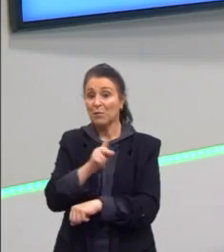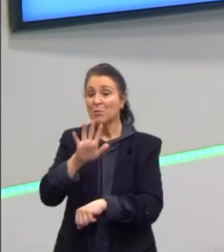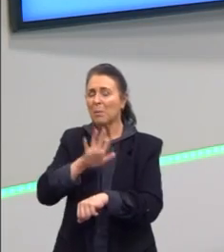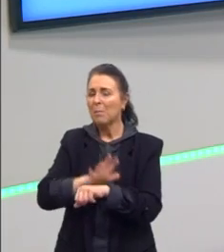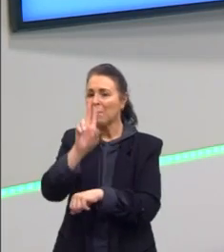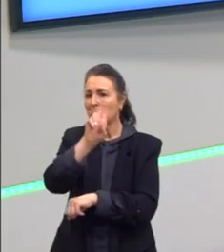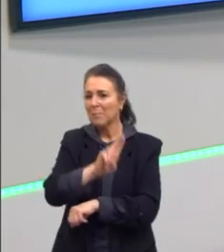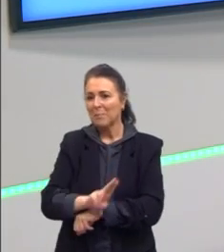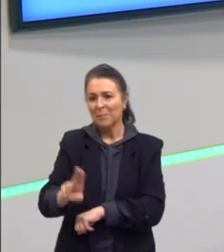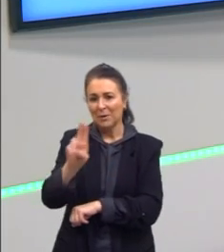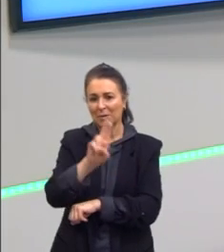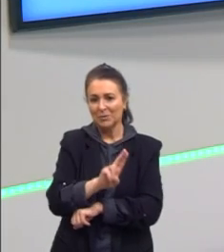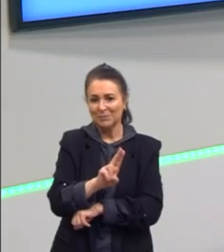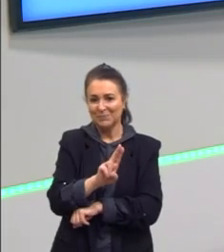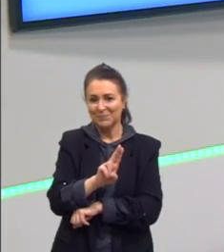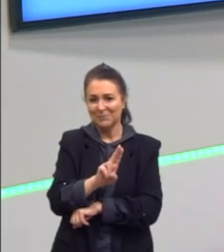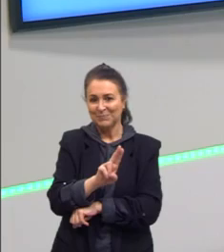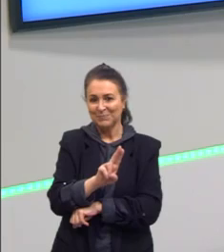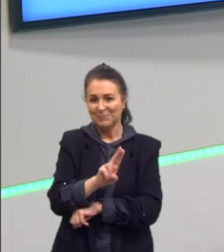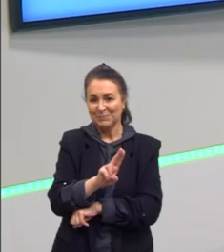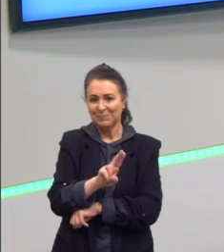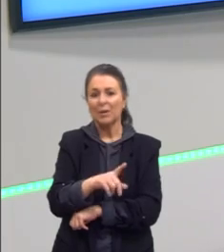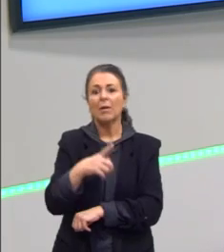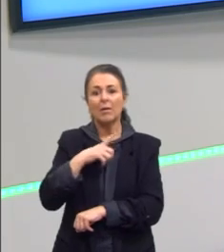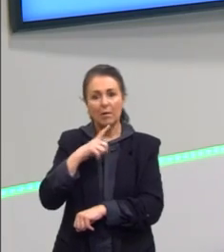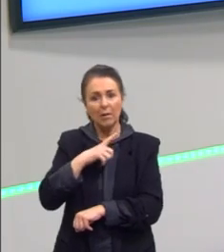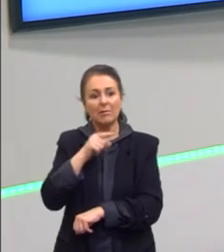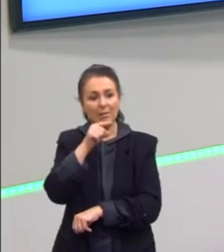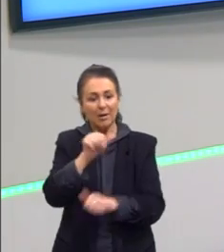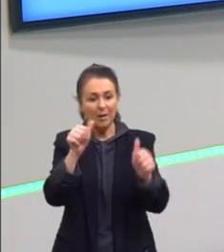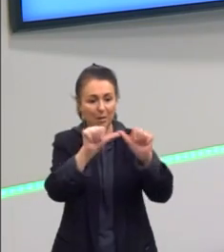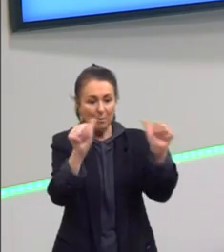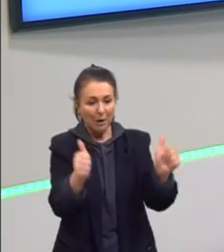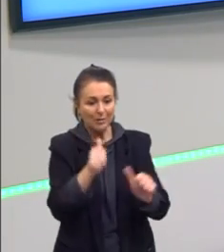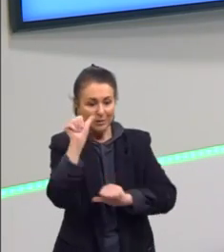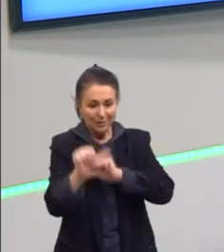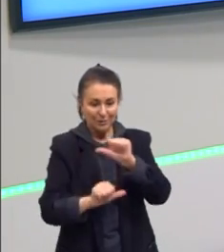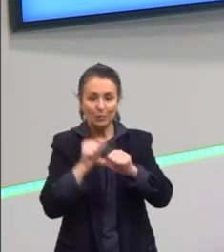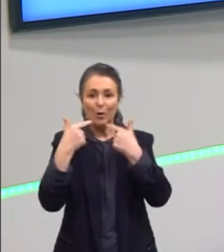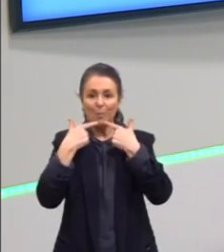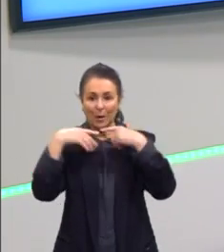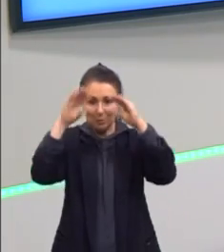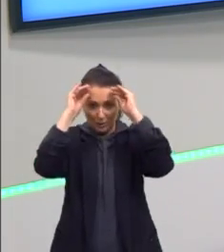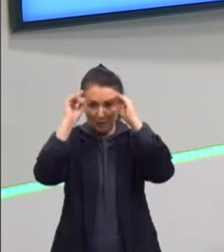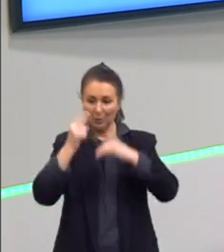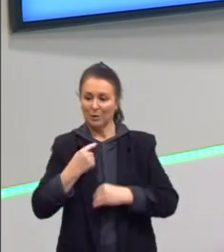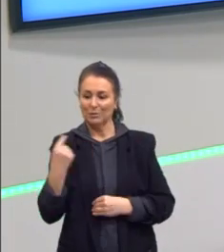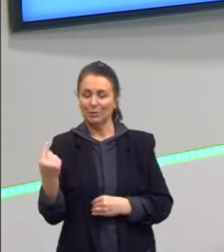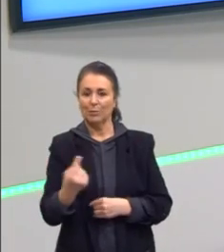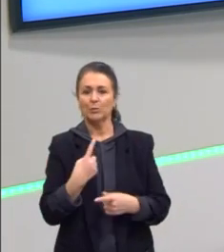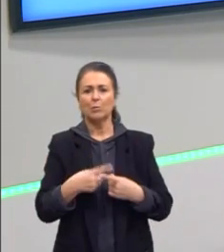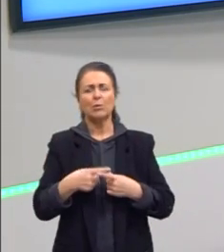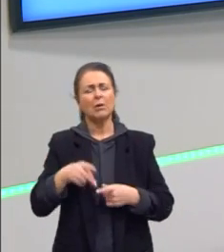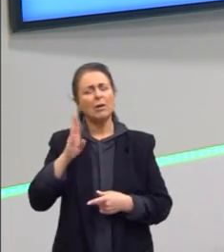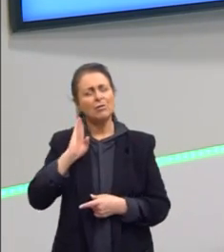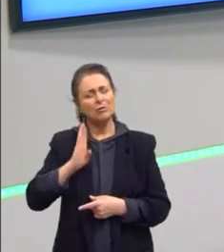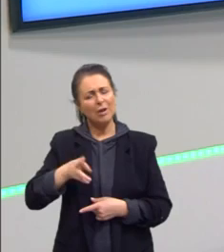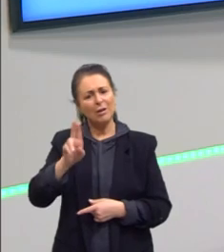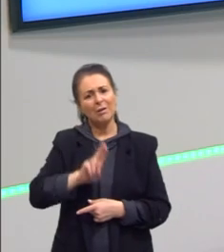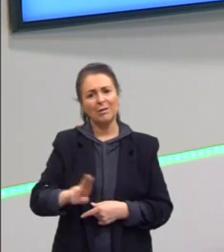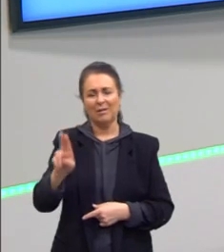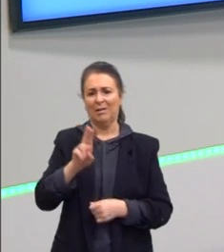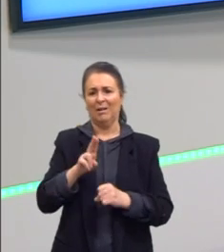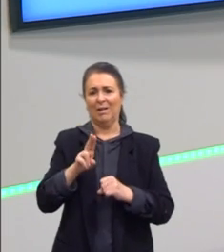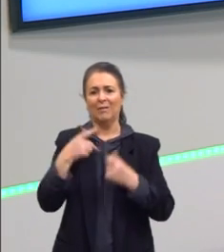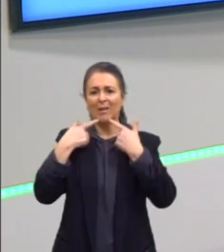figurinhas que vieram para transformar essa nossa linguagem. Porque a gente já se usava de linguagem não